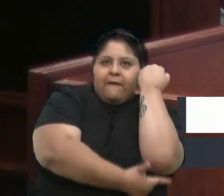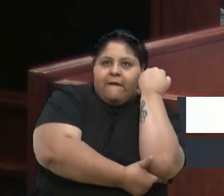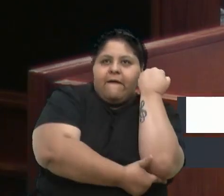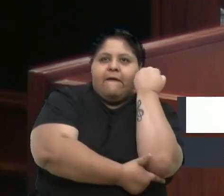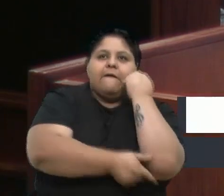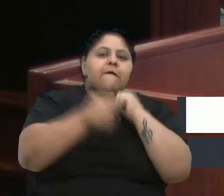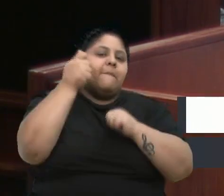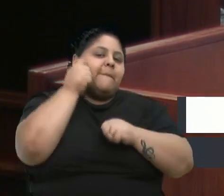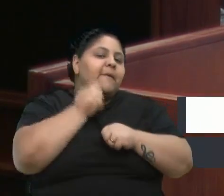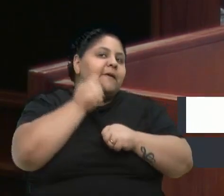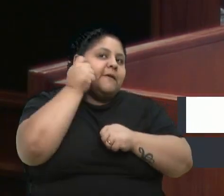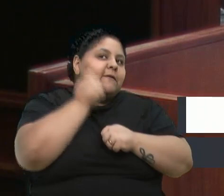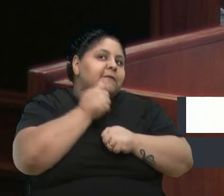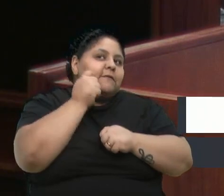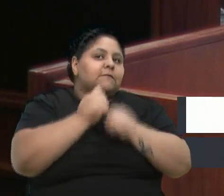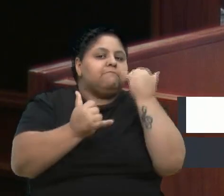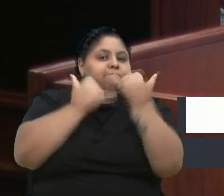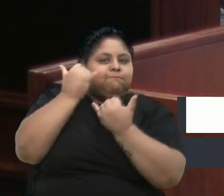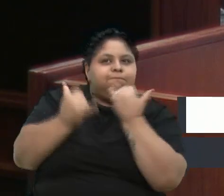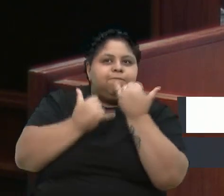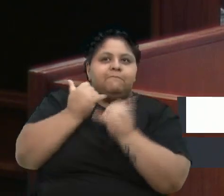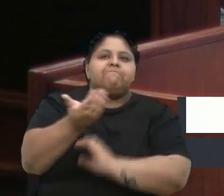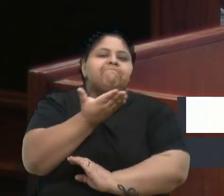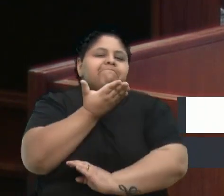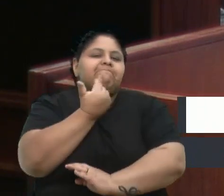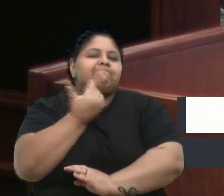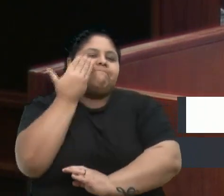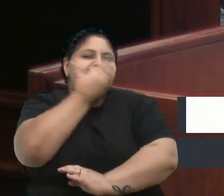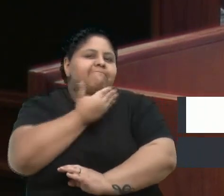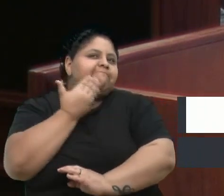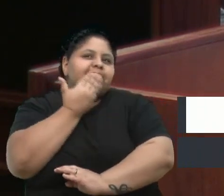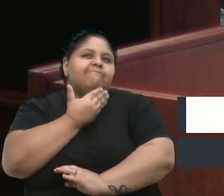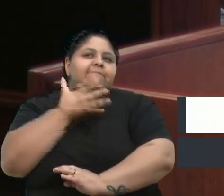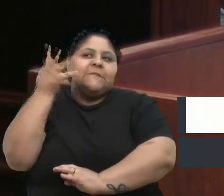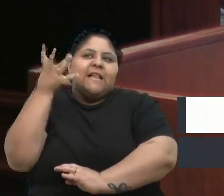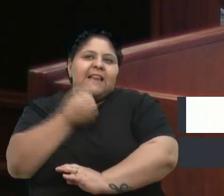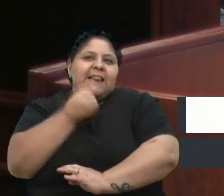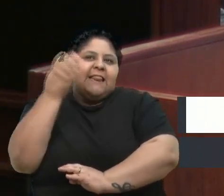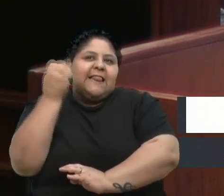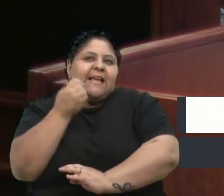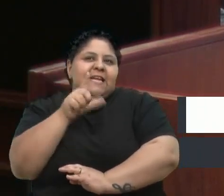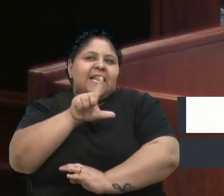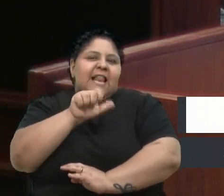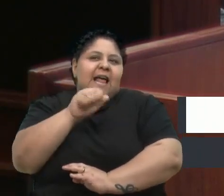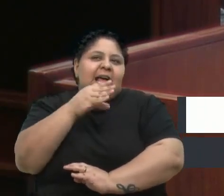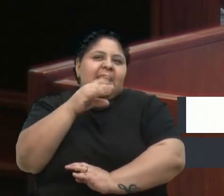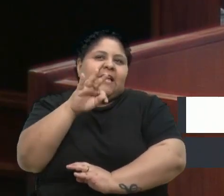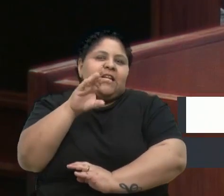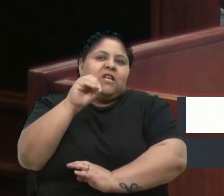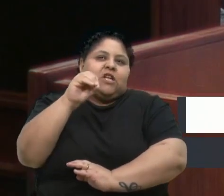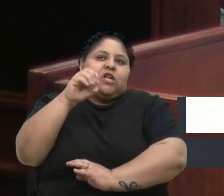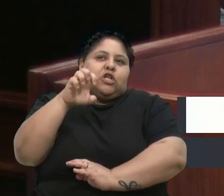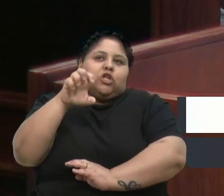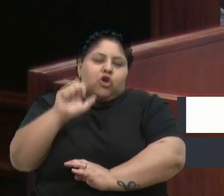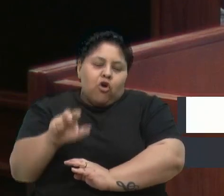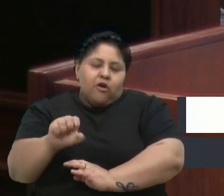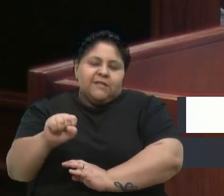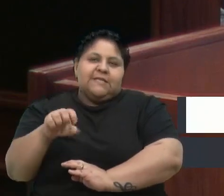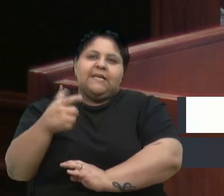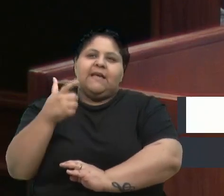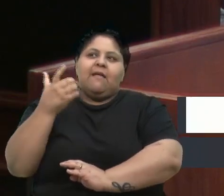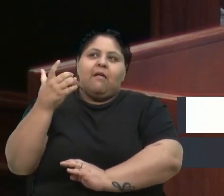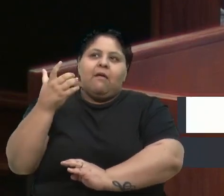de barbear, brinquedos, guloseimas, leite sem lactose, leite normal e roupas de camas.